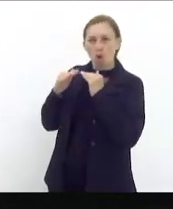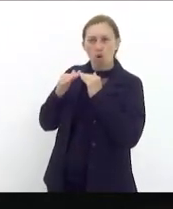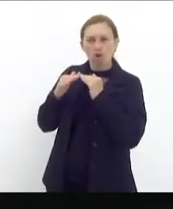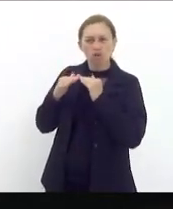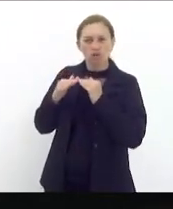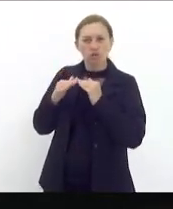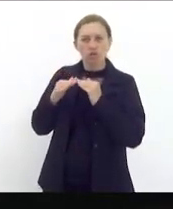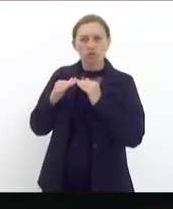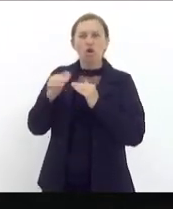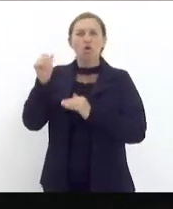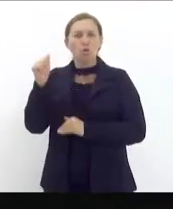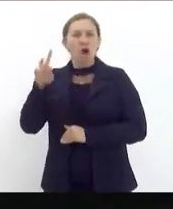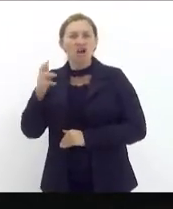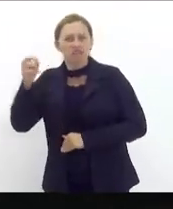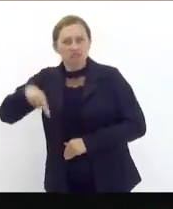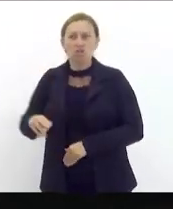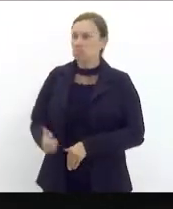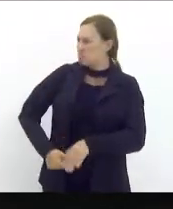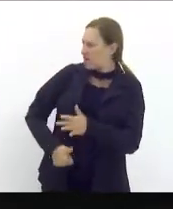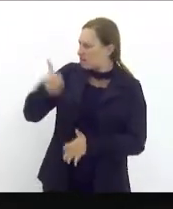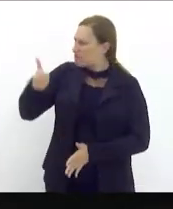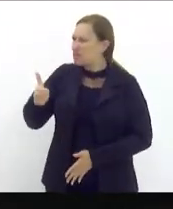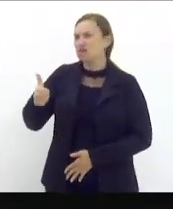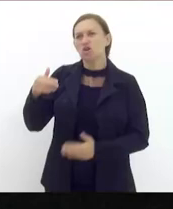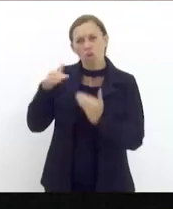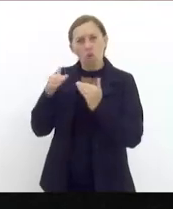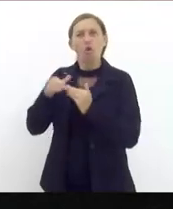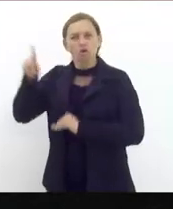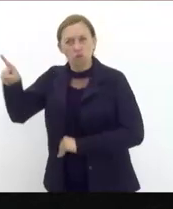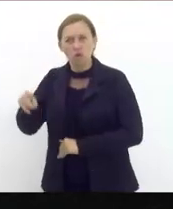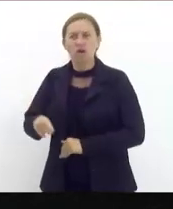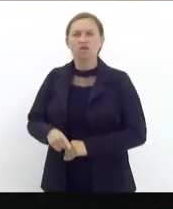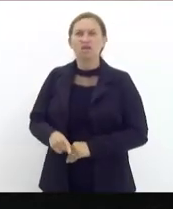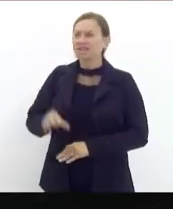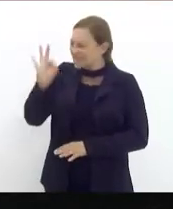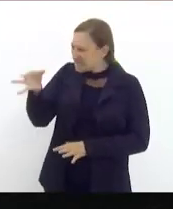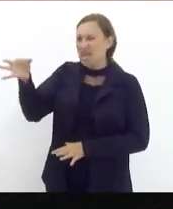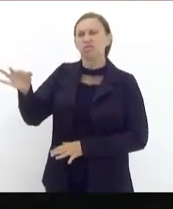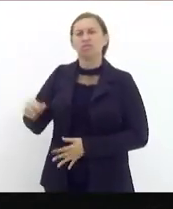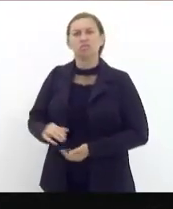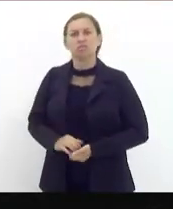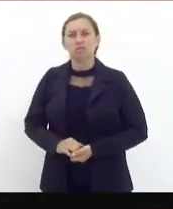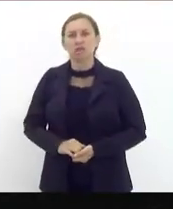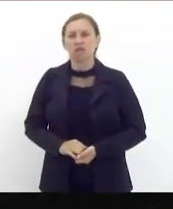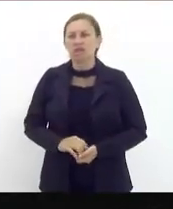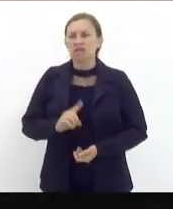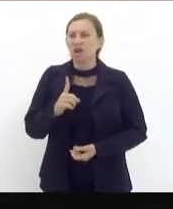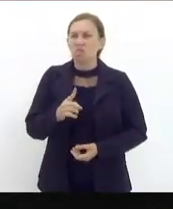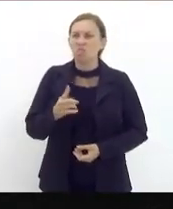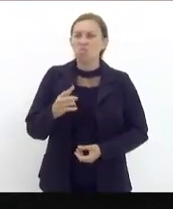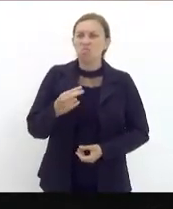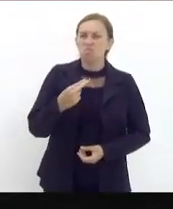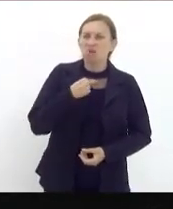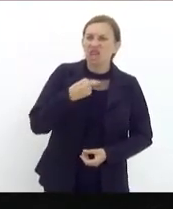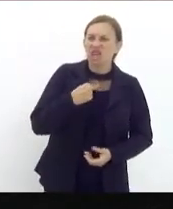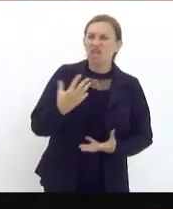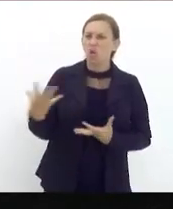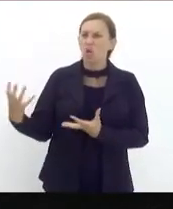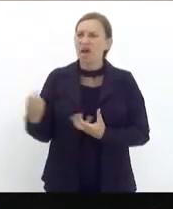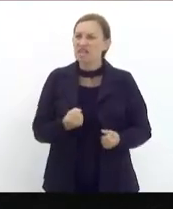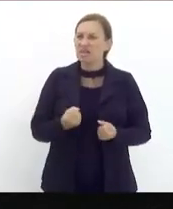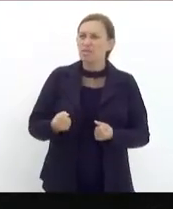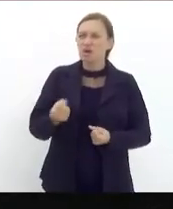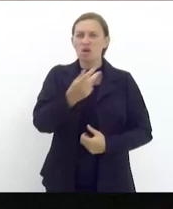Anderson Moraes pela primeira vez o posicionamento dele está correto não poderia o Brasil receber um